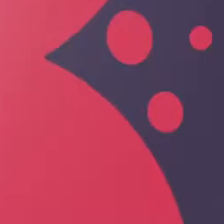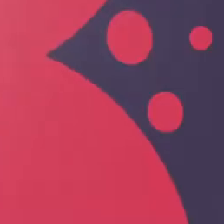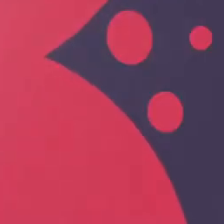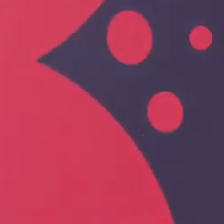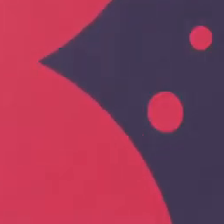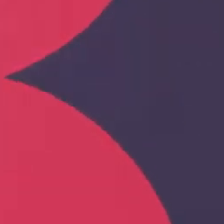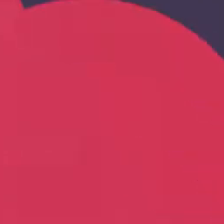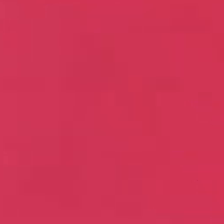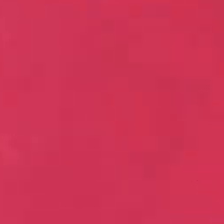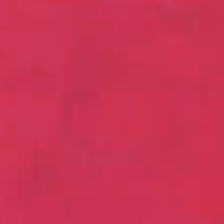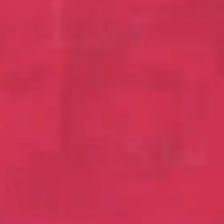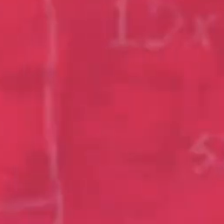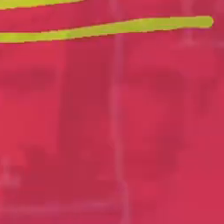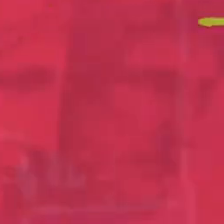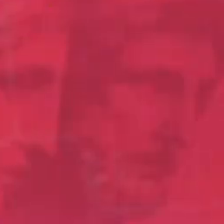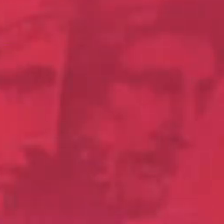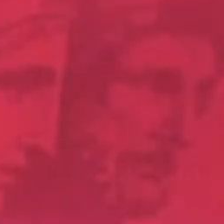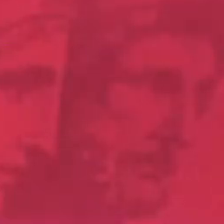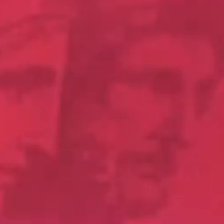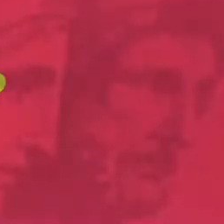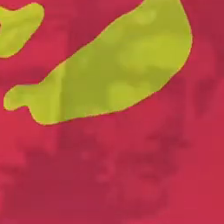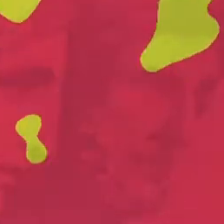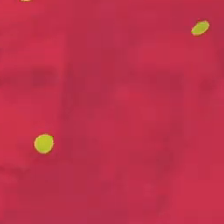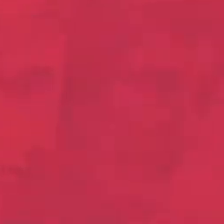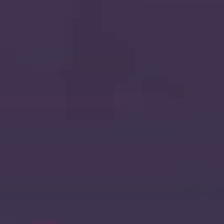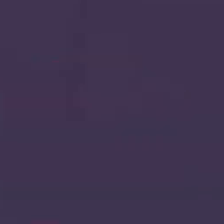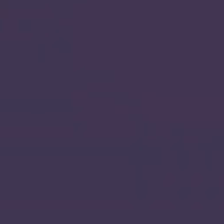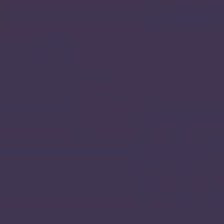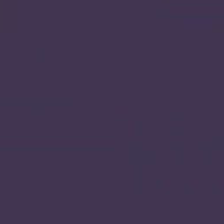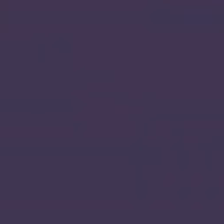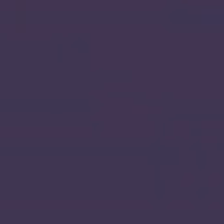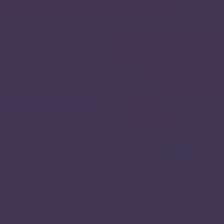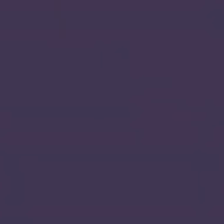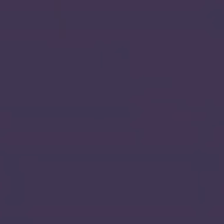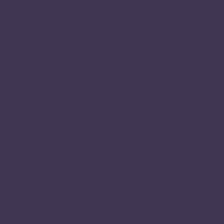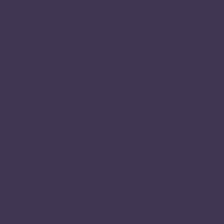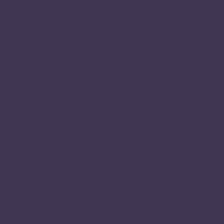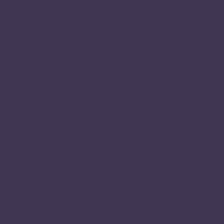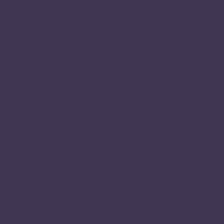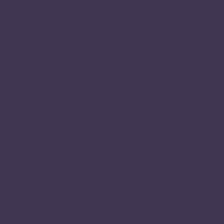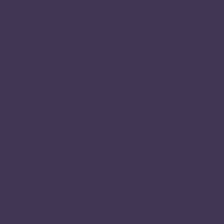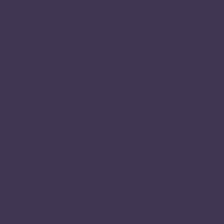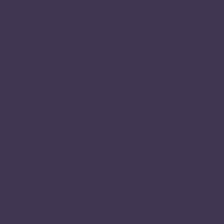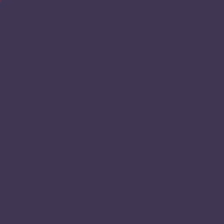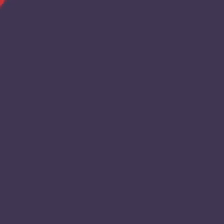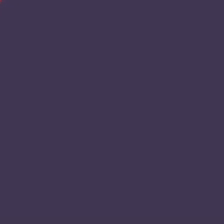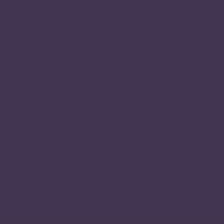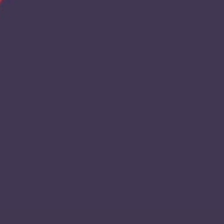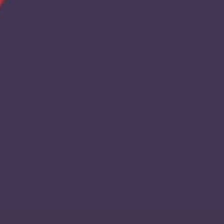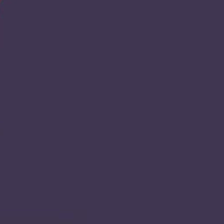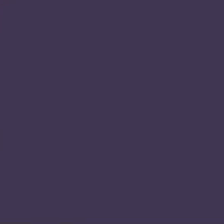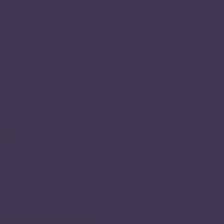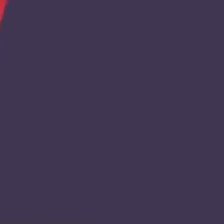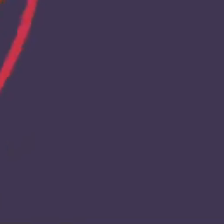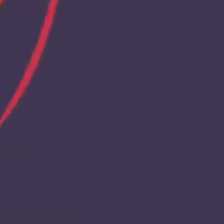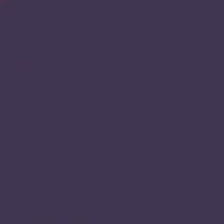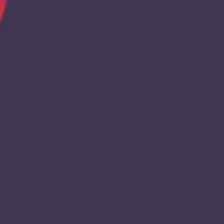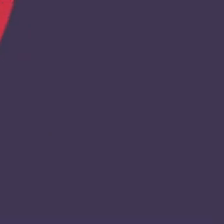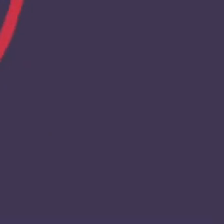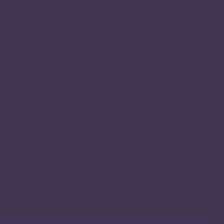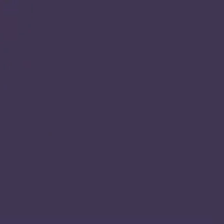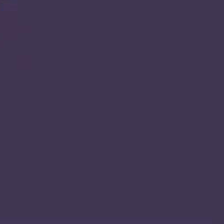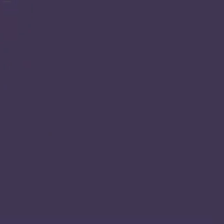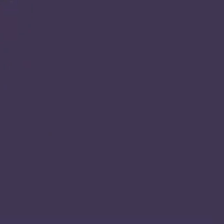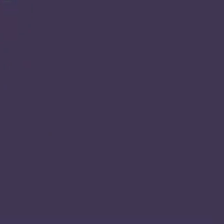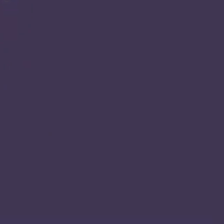vai